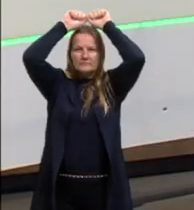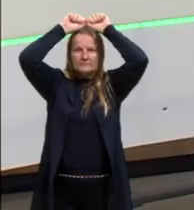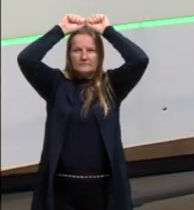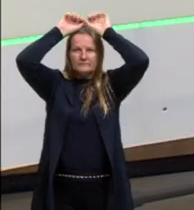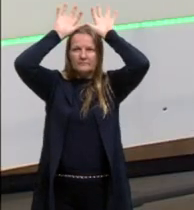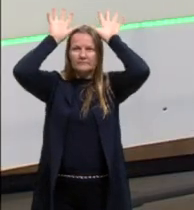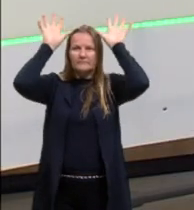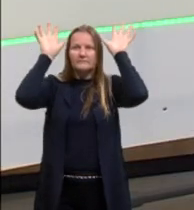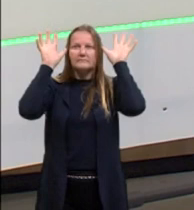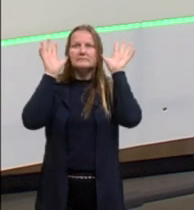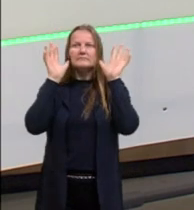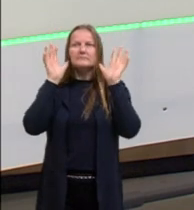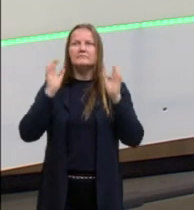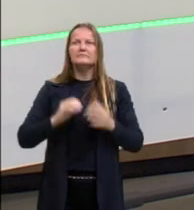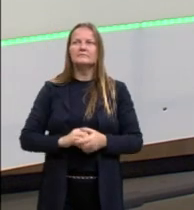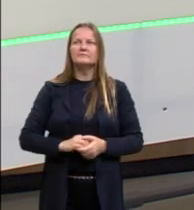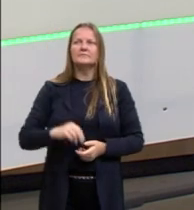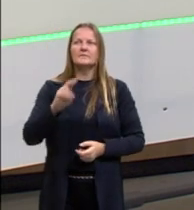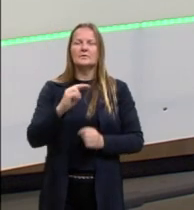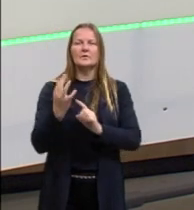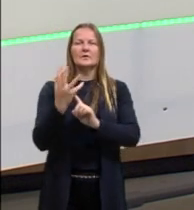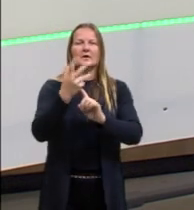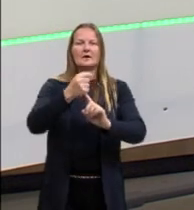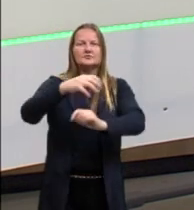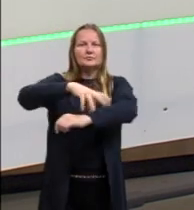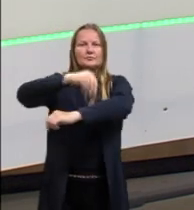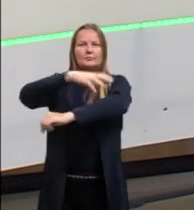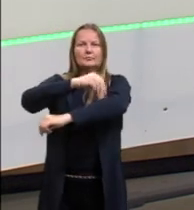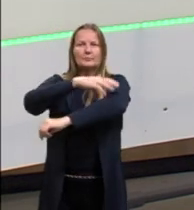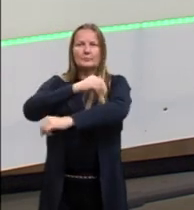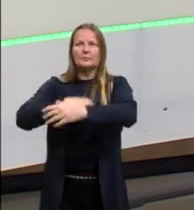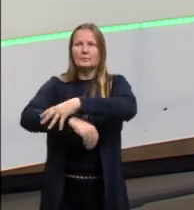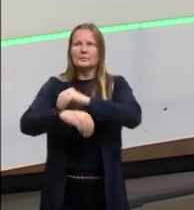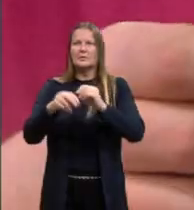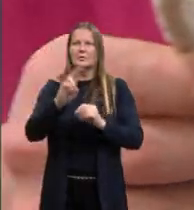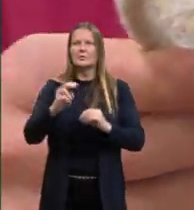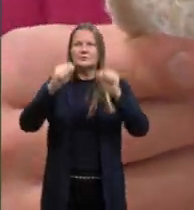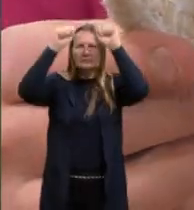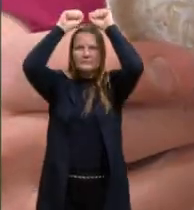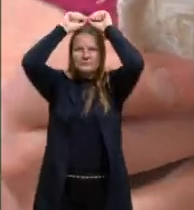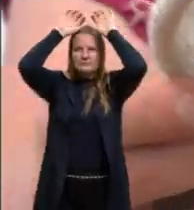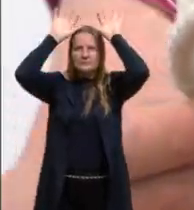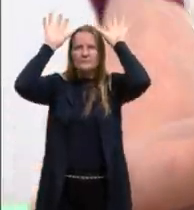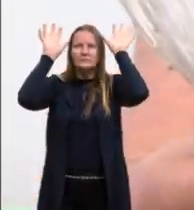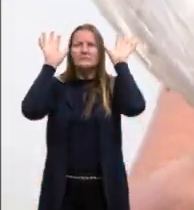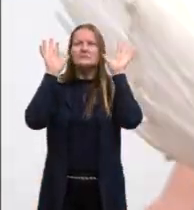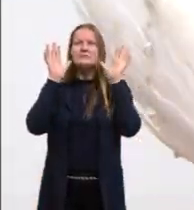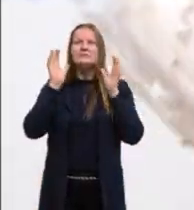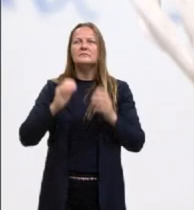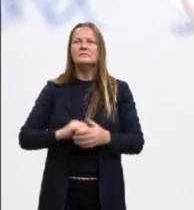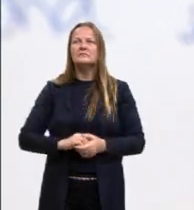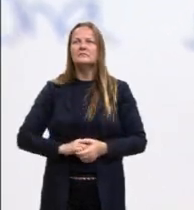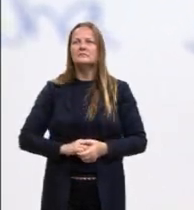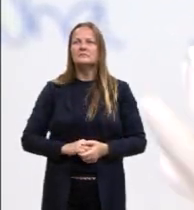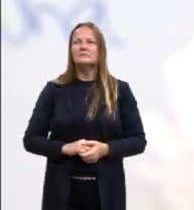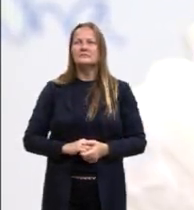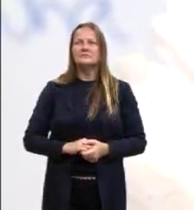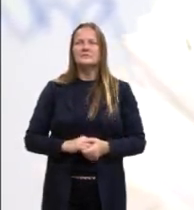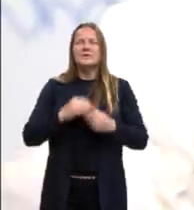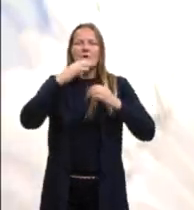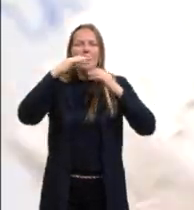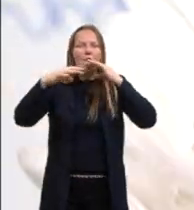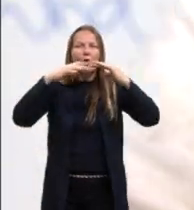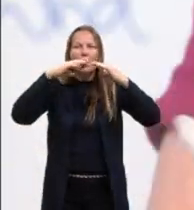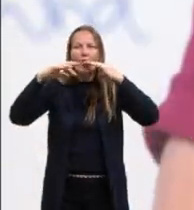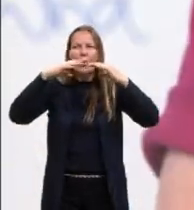utilizado em rituais. A arte plumária, gente, ela também se caracteriza, né? Por essa diversidade de cores.